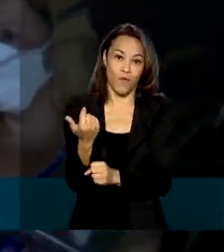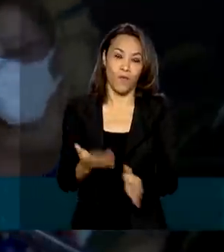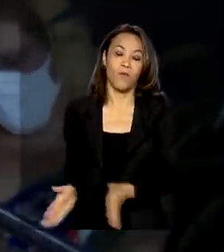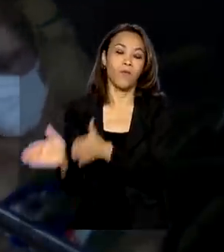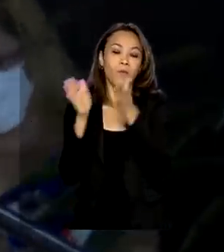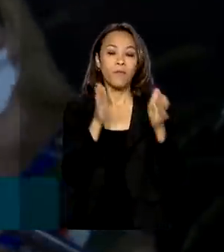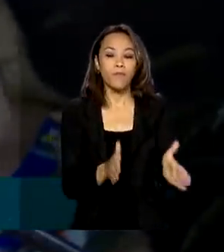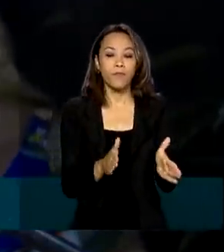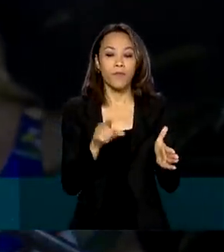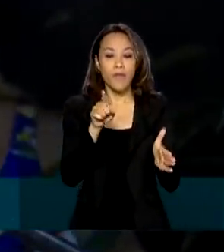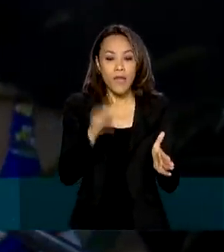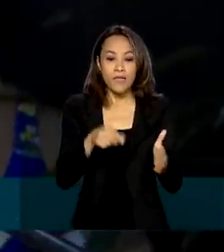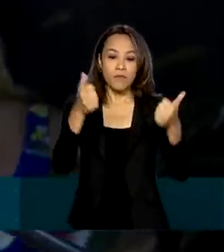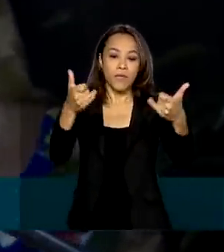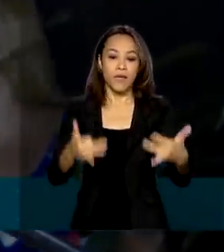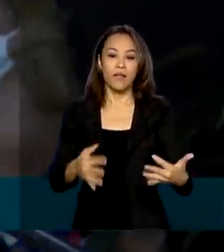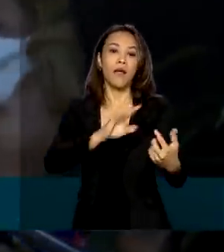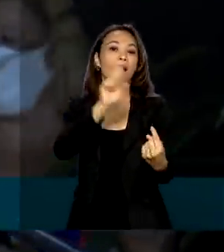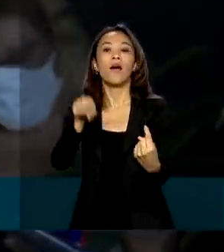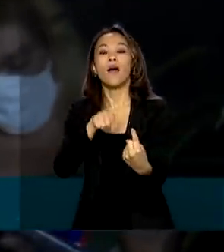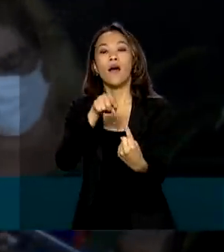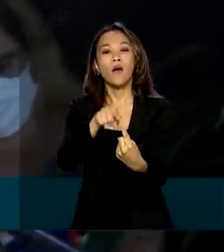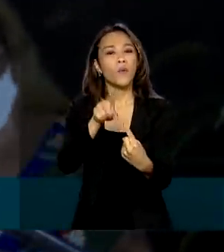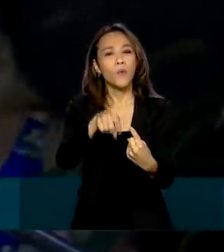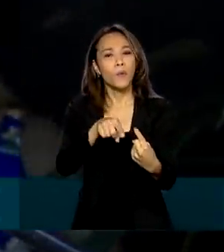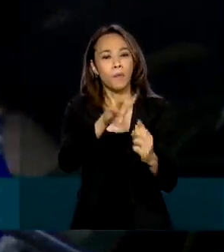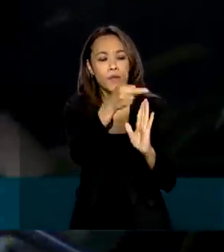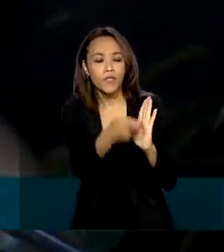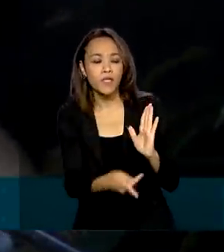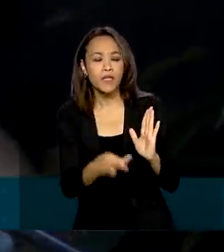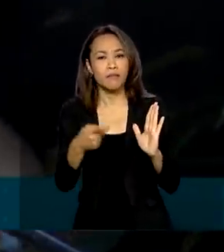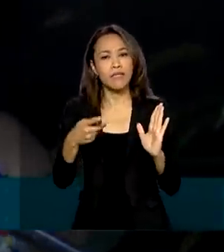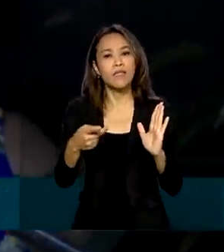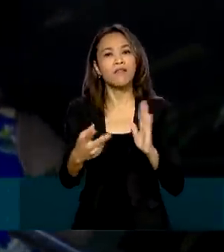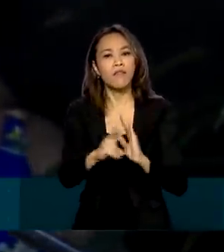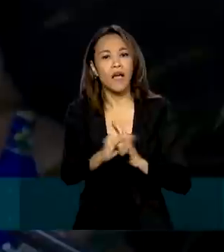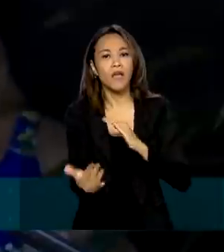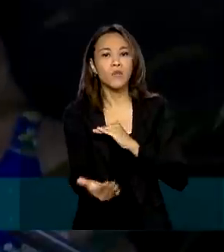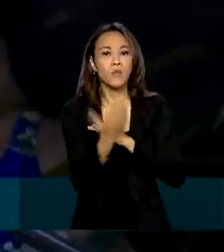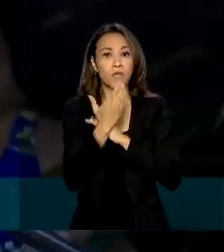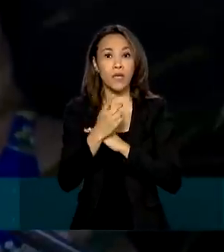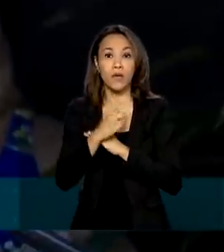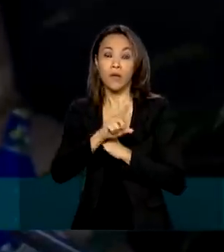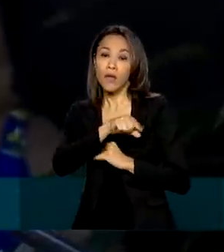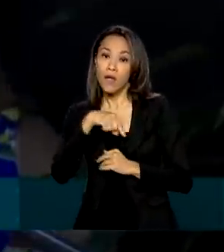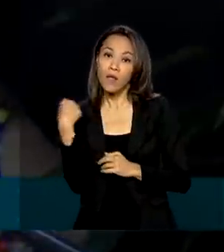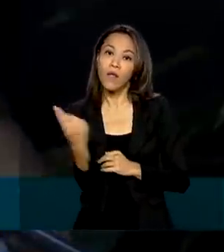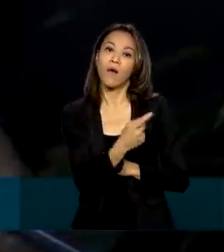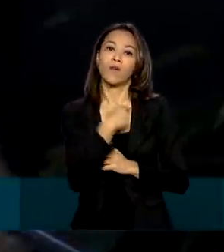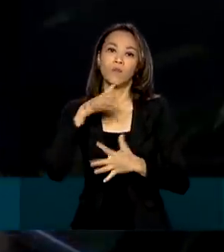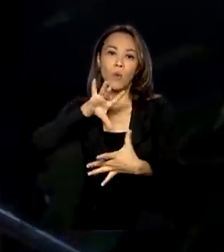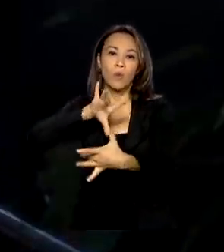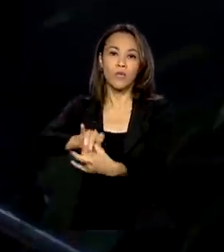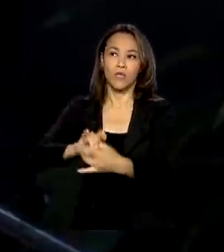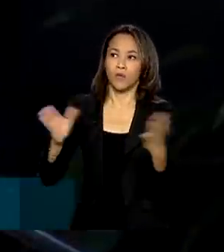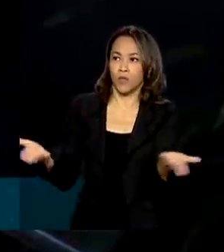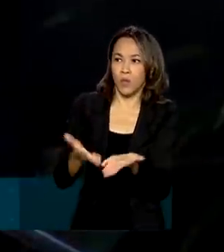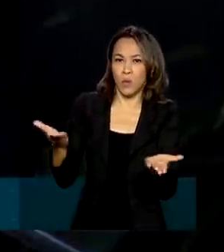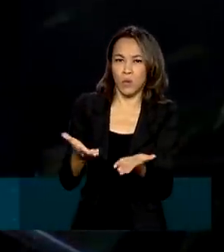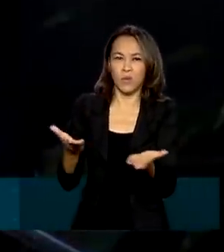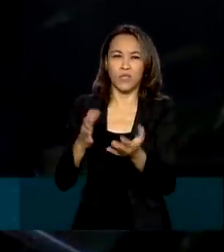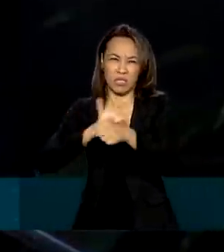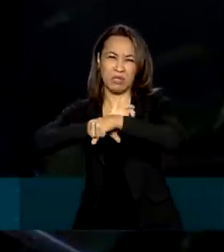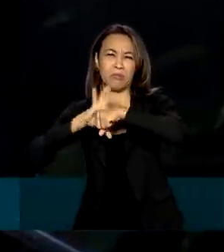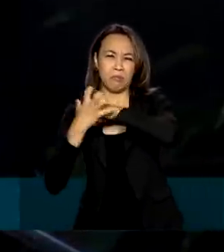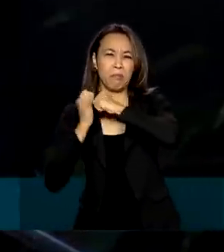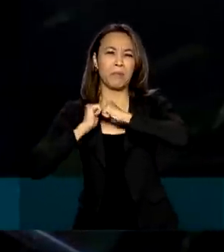aponta para necessidades que sentimos hoje e de uma forma tão intensa numa pandemia que